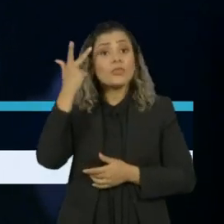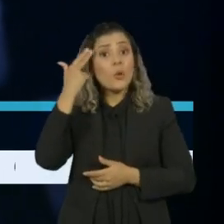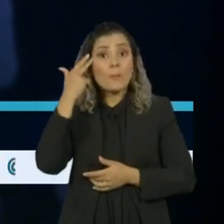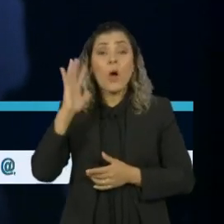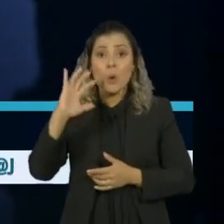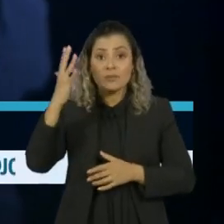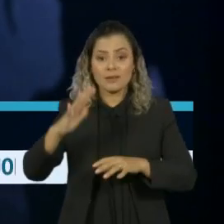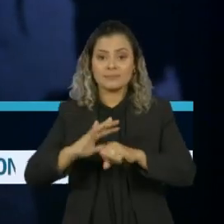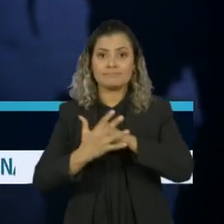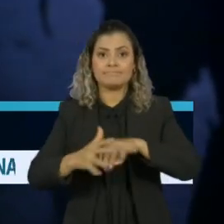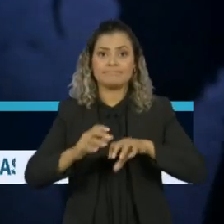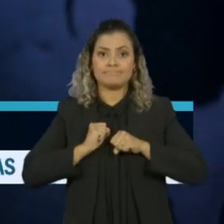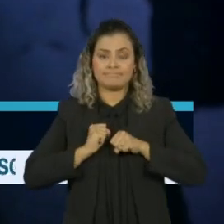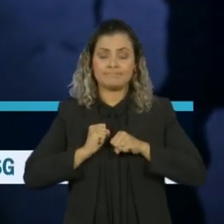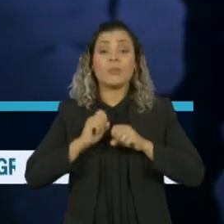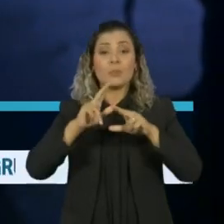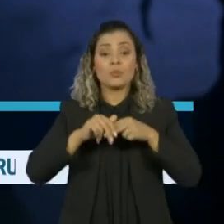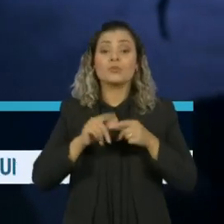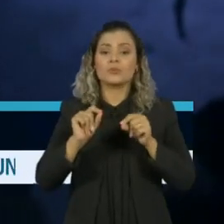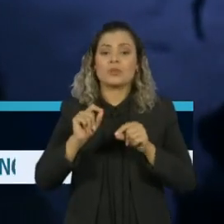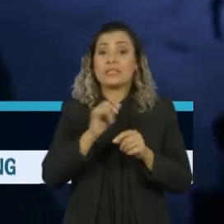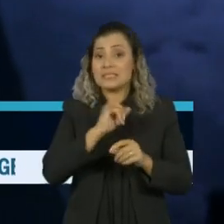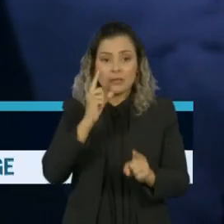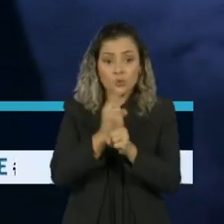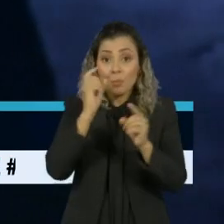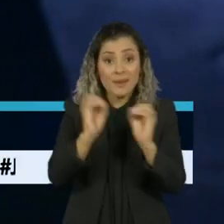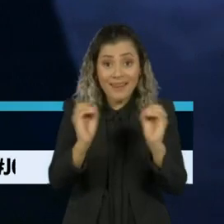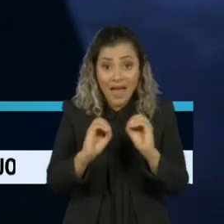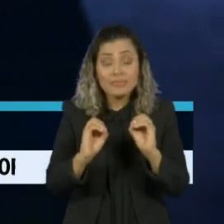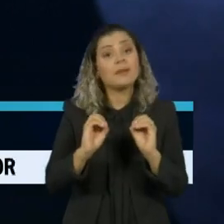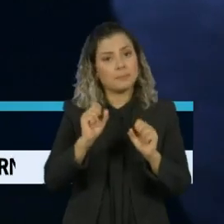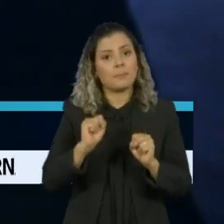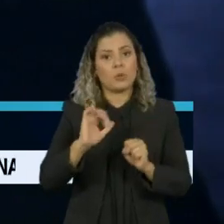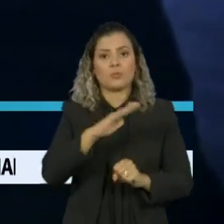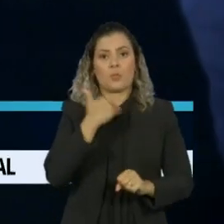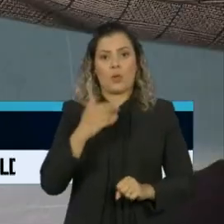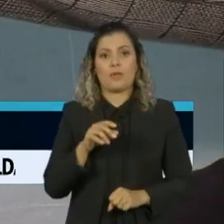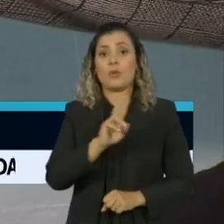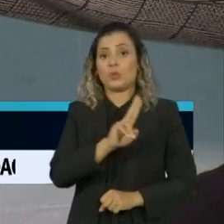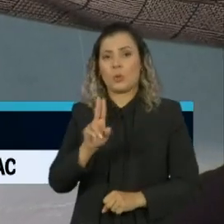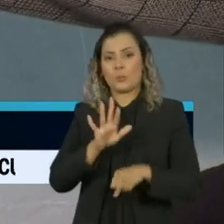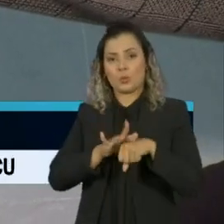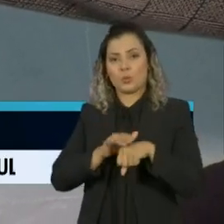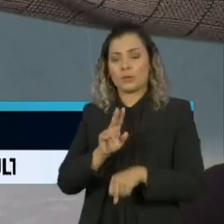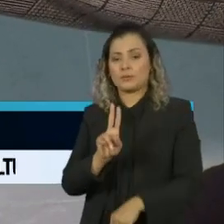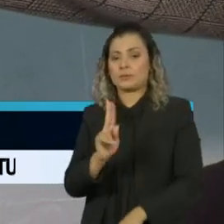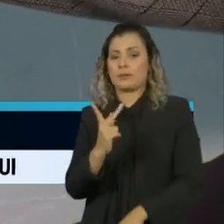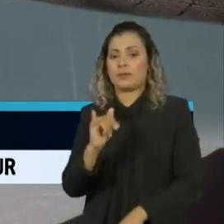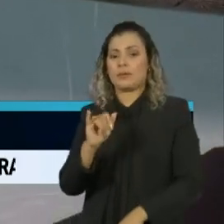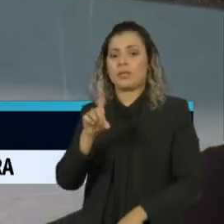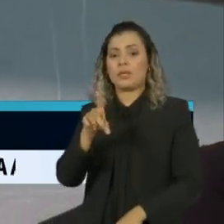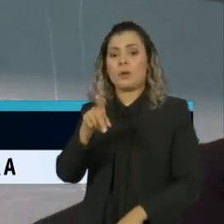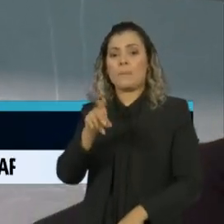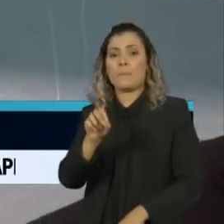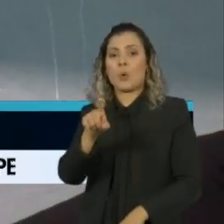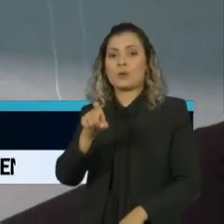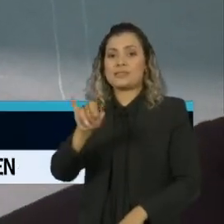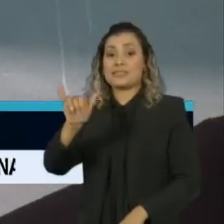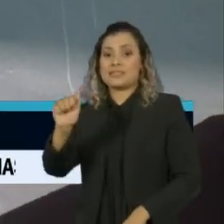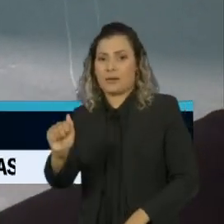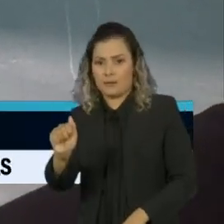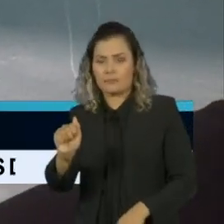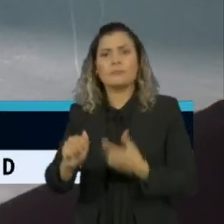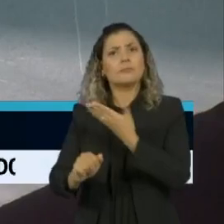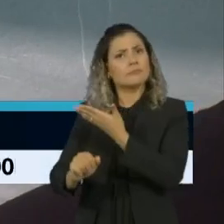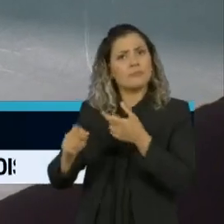pacientes com a Covid-19 e se não for detectado a tempo, pode levar à morte. O oxímetro é pequeno, simples